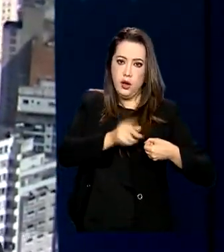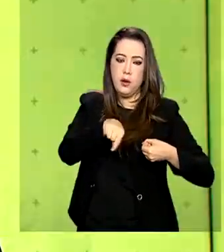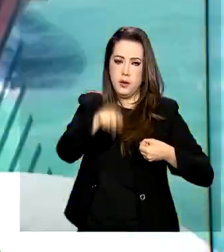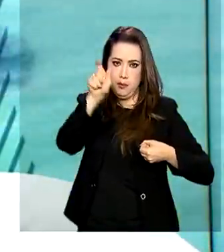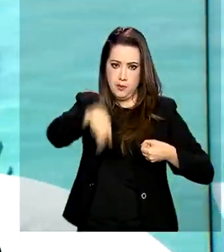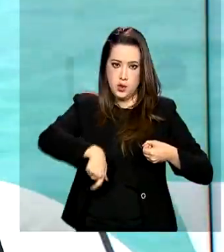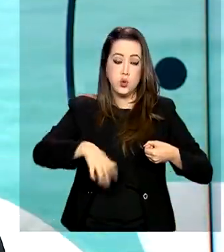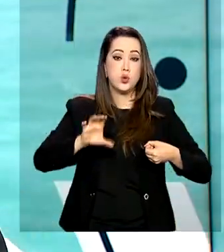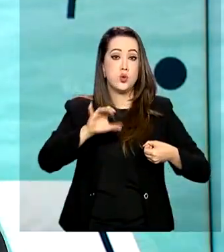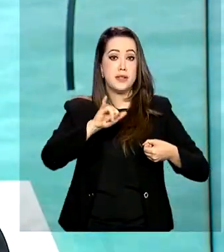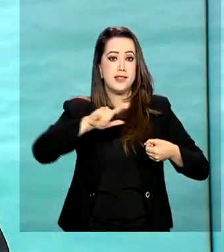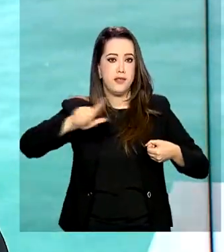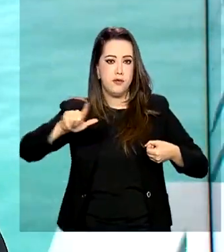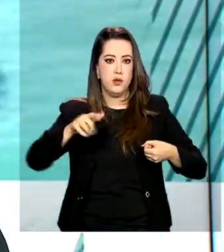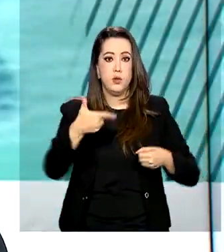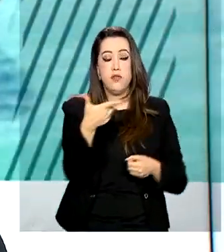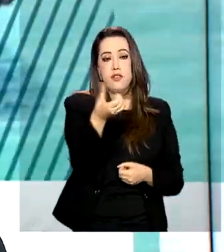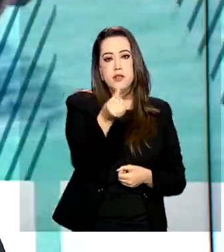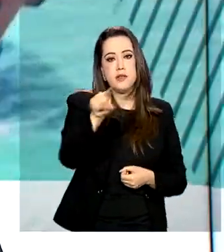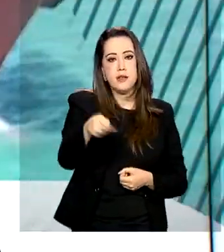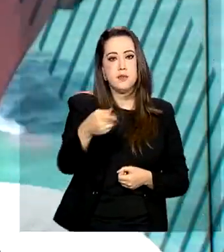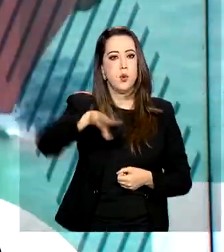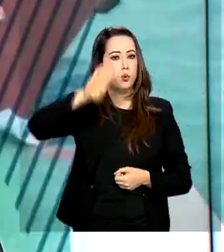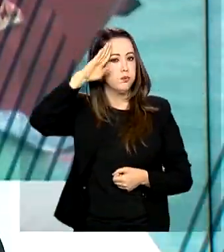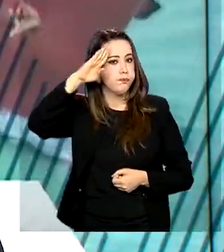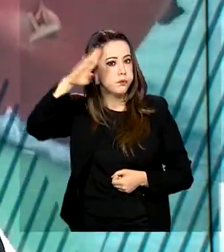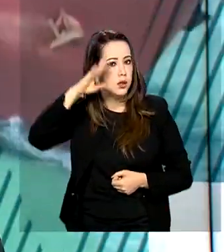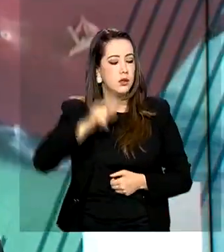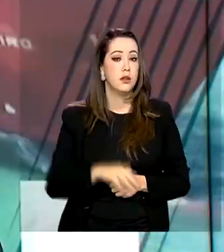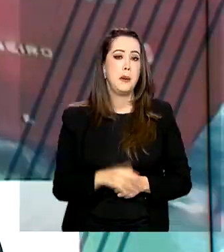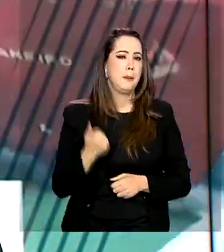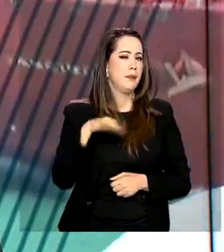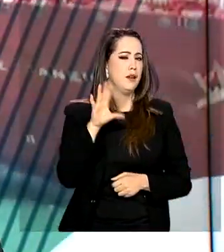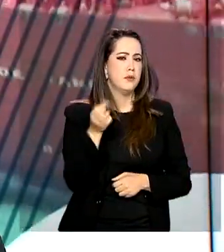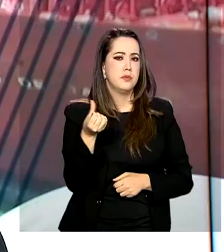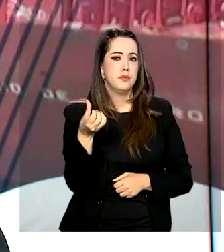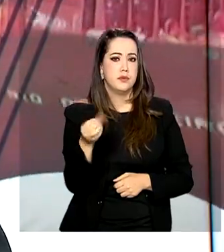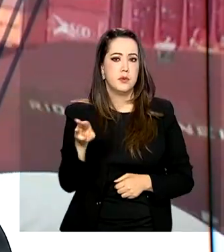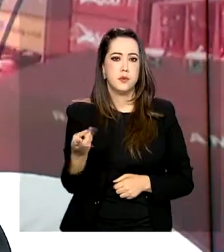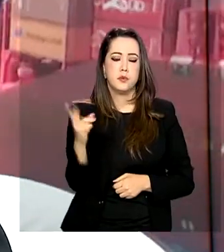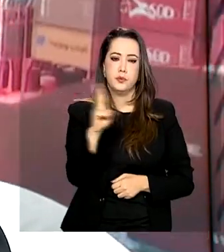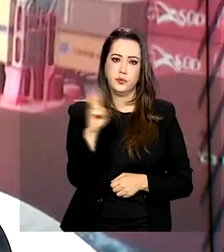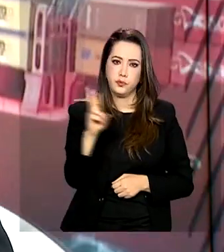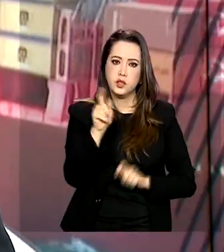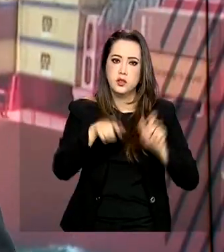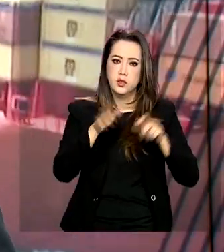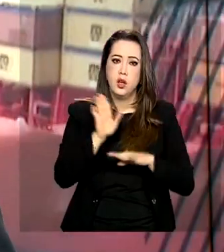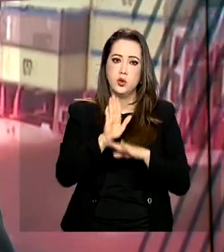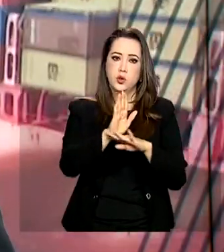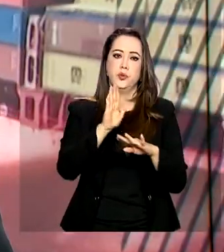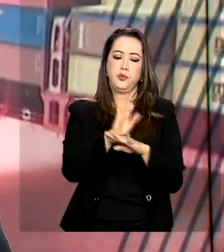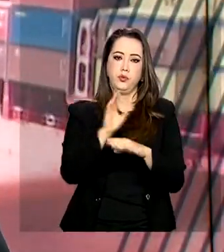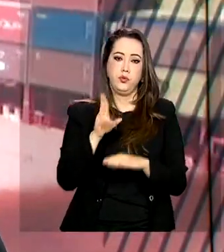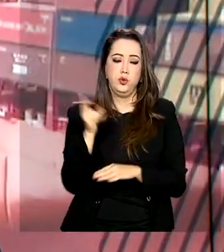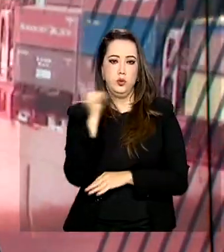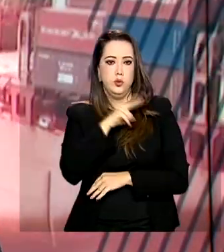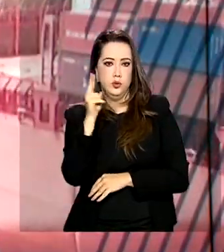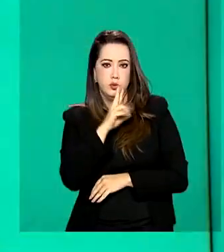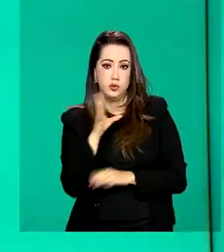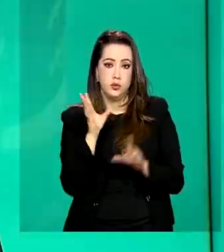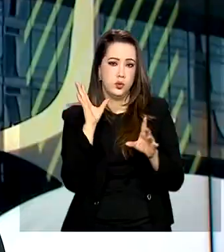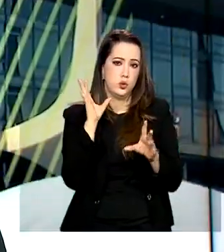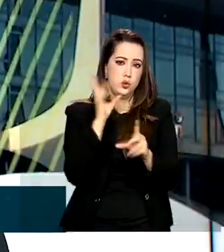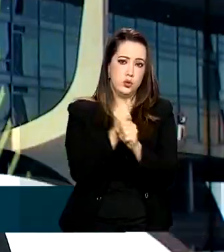militares. Mais de 66 milhões de pessoas já foram beneficiadas com o auxílio emergencial, somando mais de